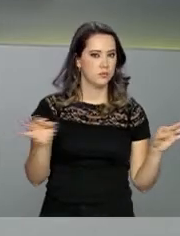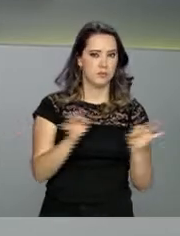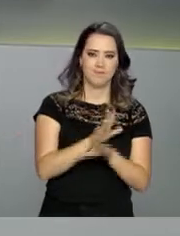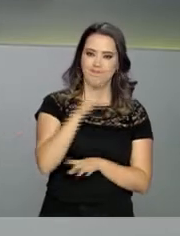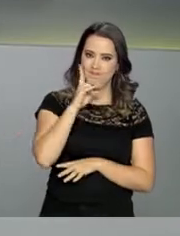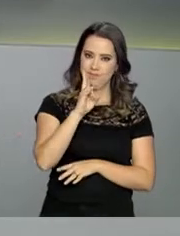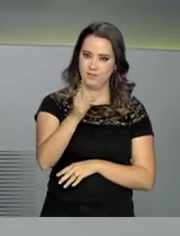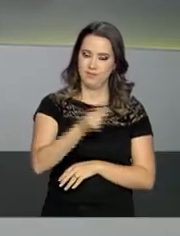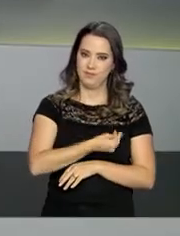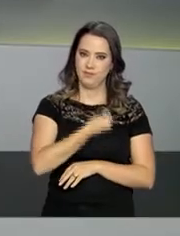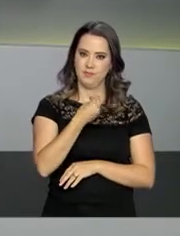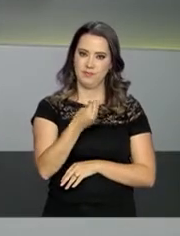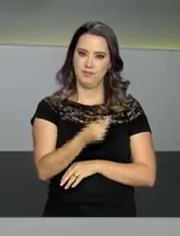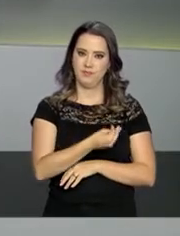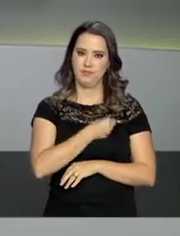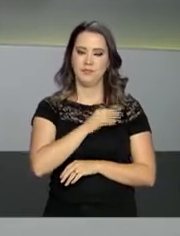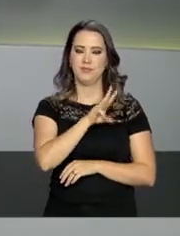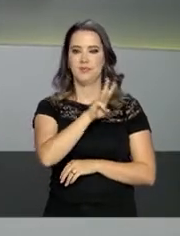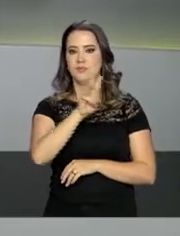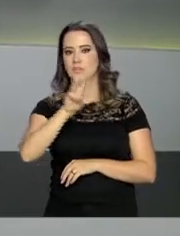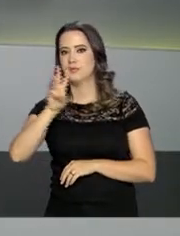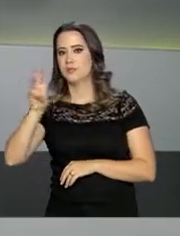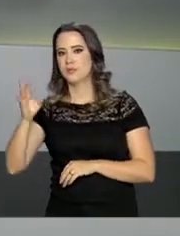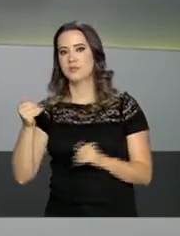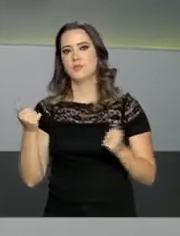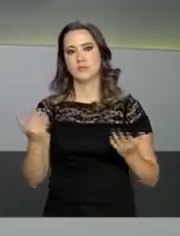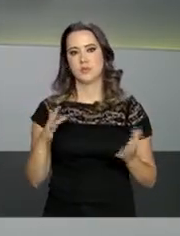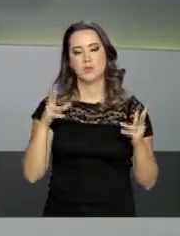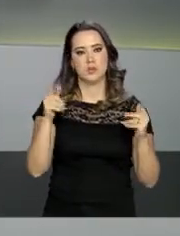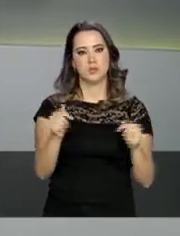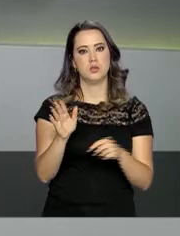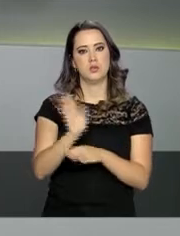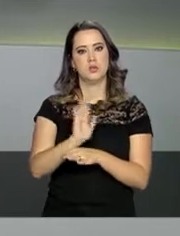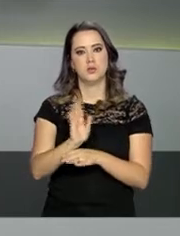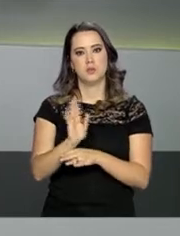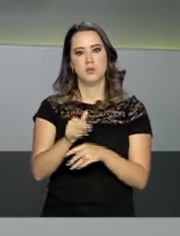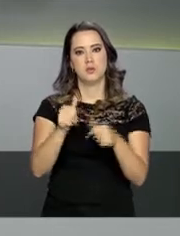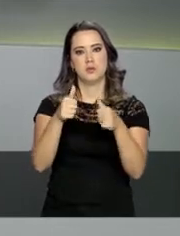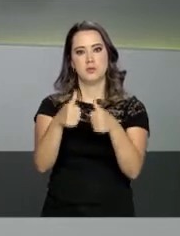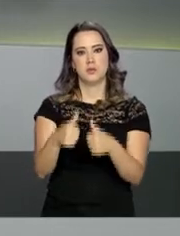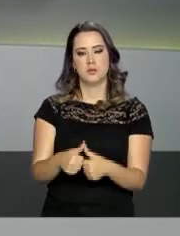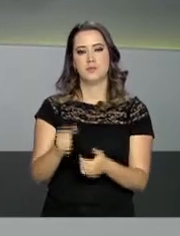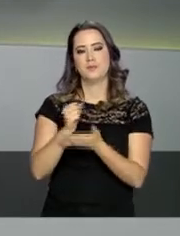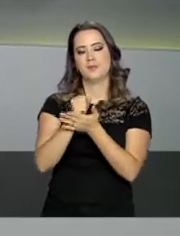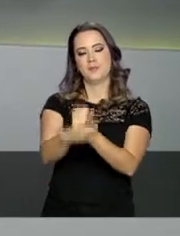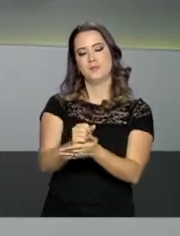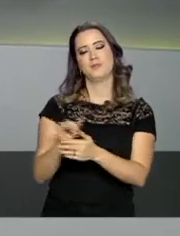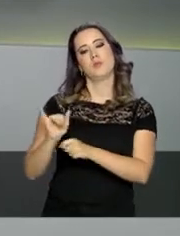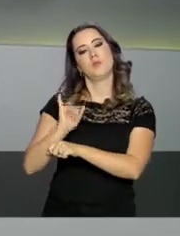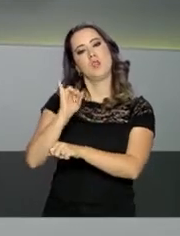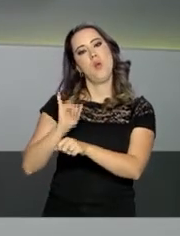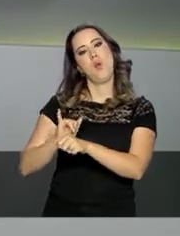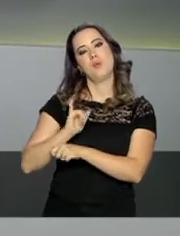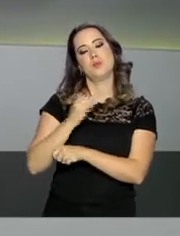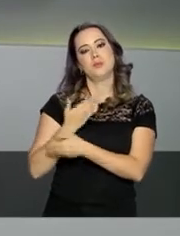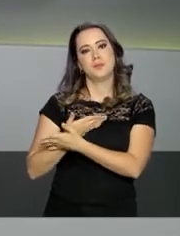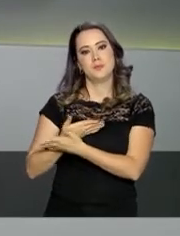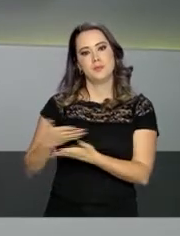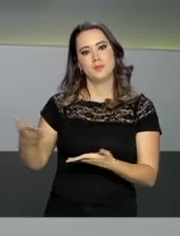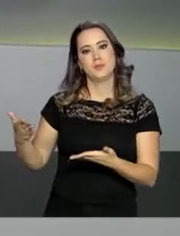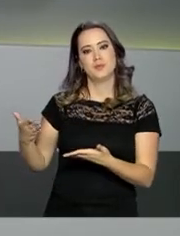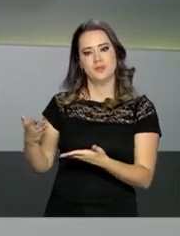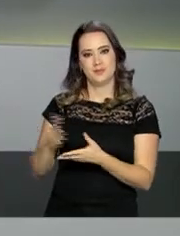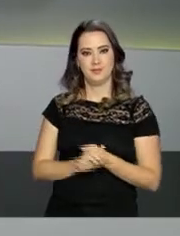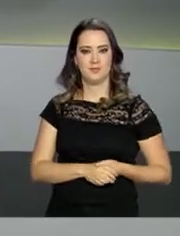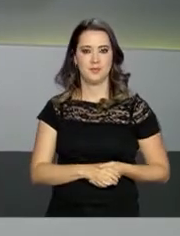por aqui. Você acompanha a programação ao vivo pelo site da NBR na internet. E todas as reportagens estão disponíveis em nosso canal